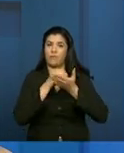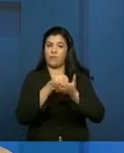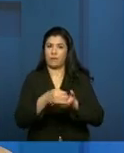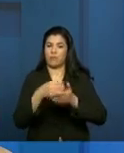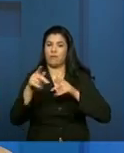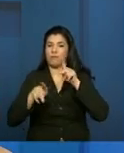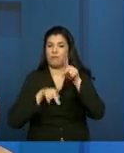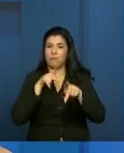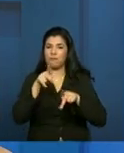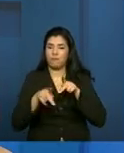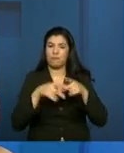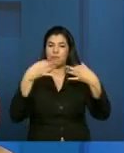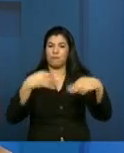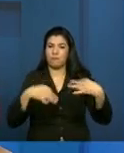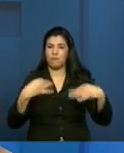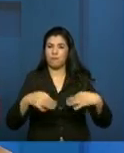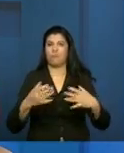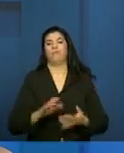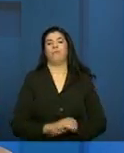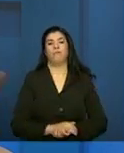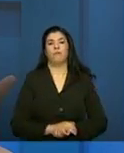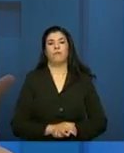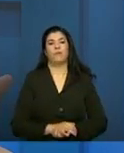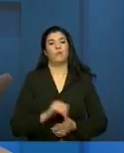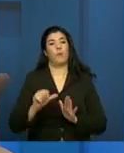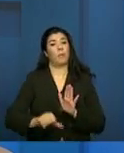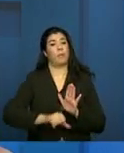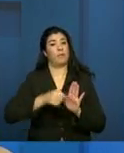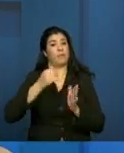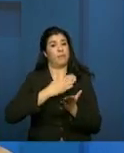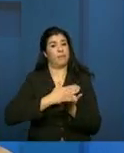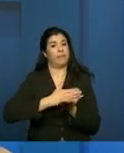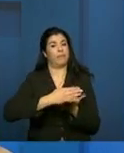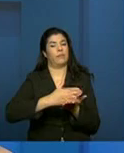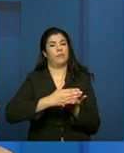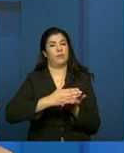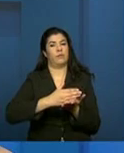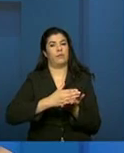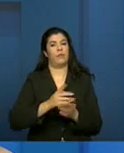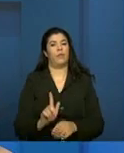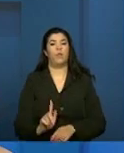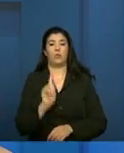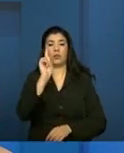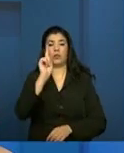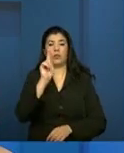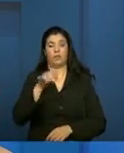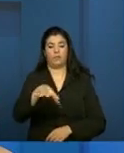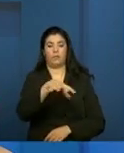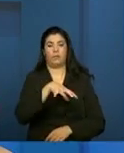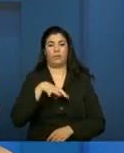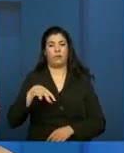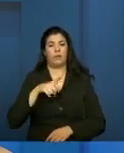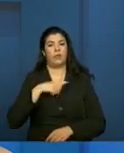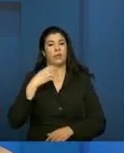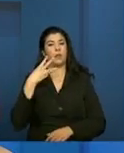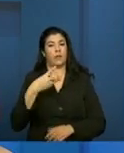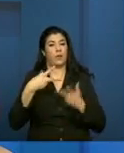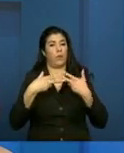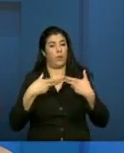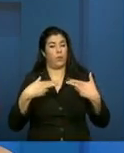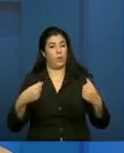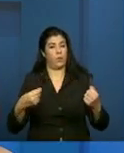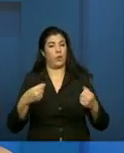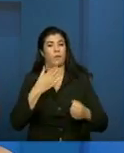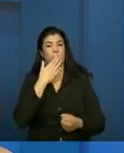territórios onde o CRAS está sendo implantado. Então, esse é um primeiro passo. Então, a gestão do território, ela envolve três coisas para que o